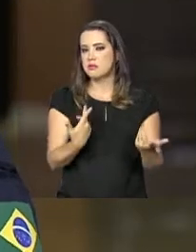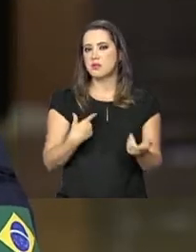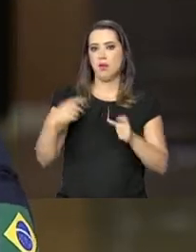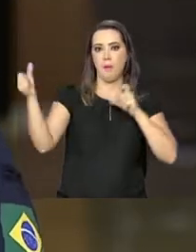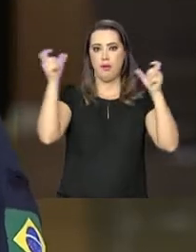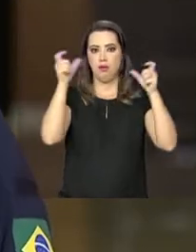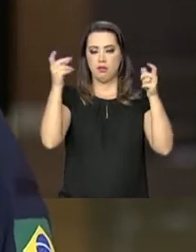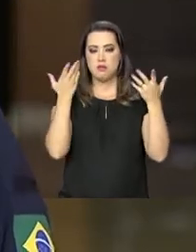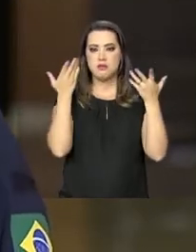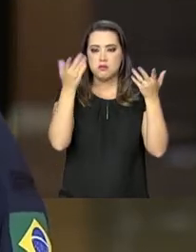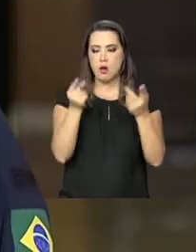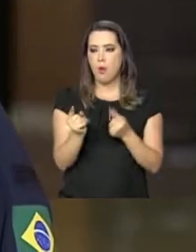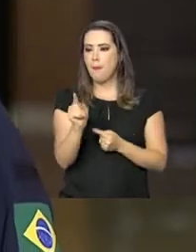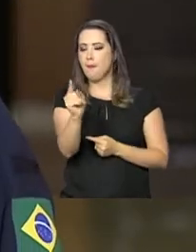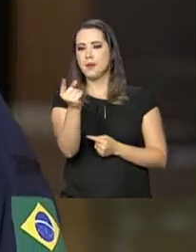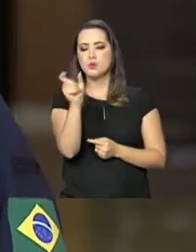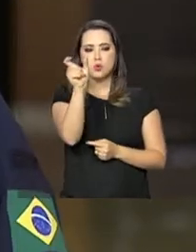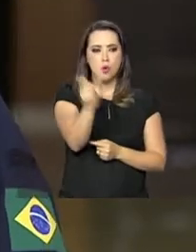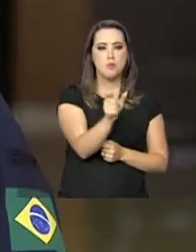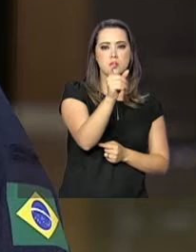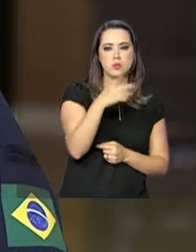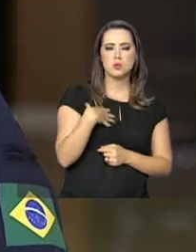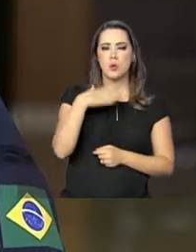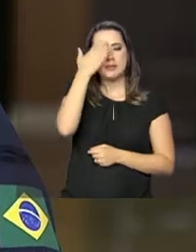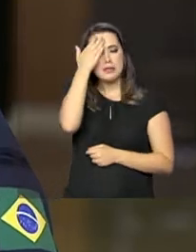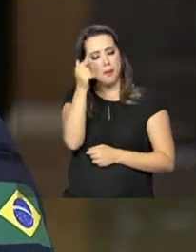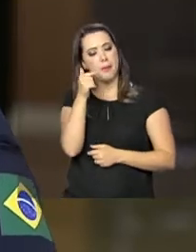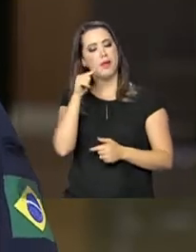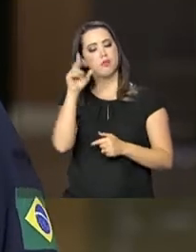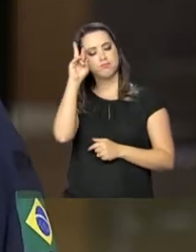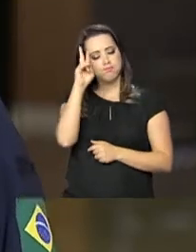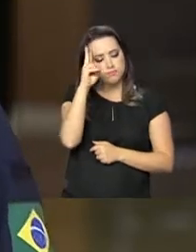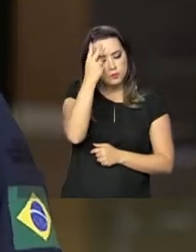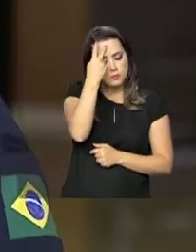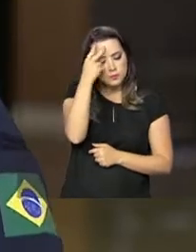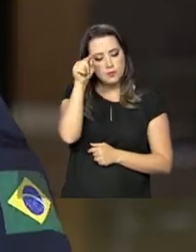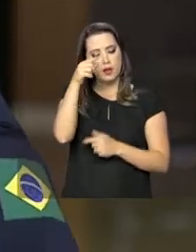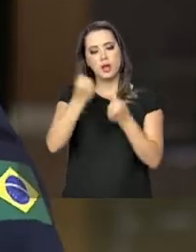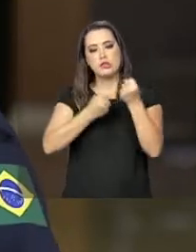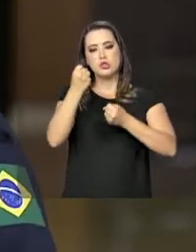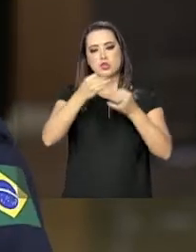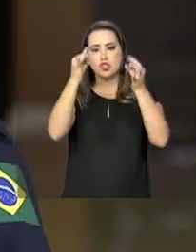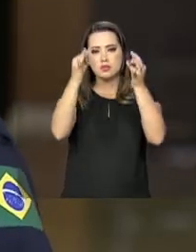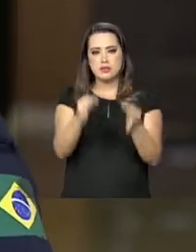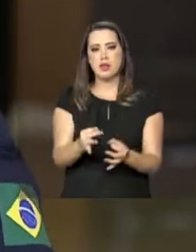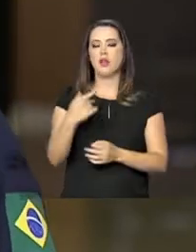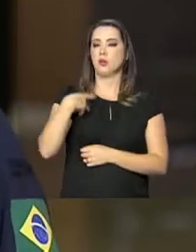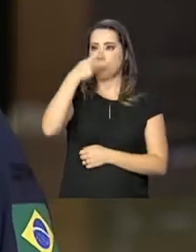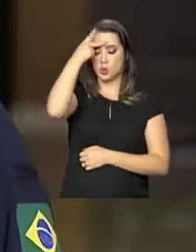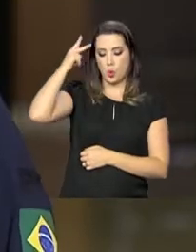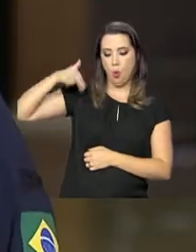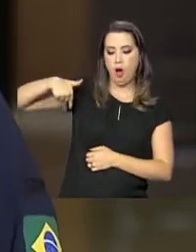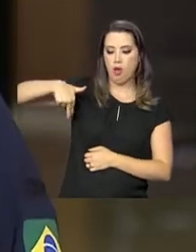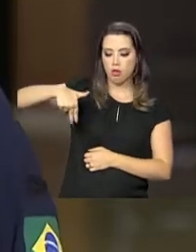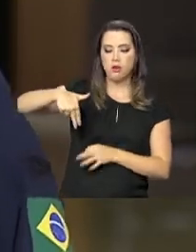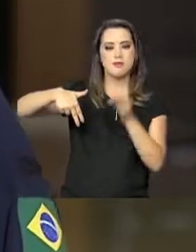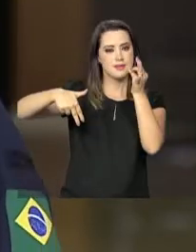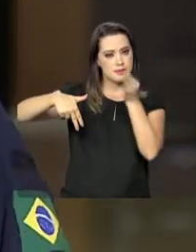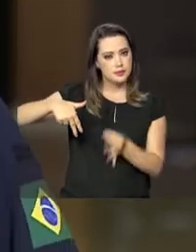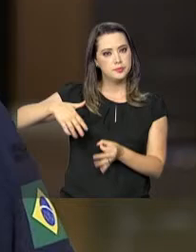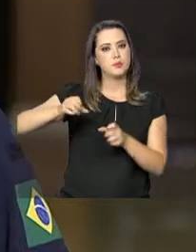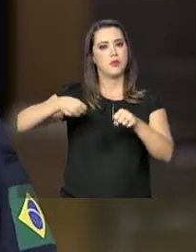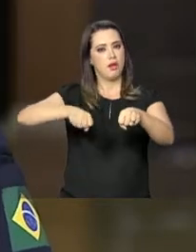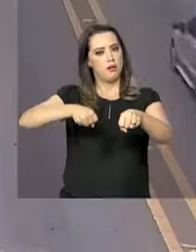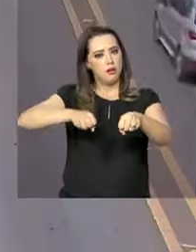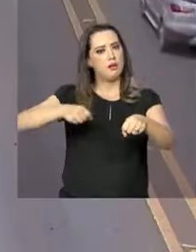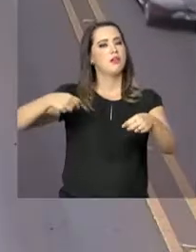despertando dentro de cada brasileiro esse papel que ele tem que desempenhar também dentro do trânsito, seja ele como pedestre, como ciclista, como motociclista ou